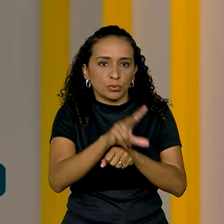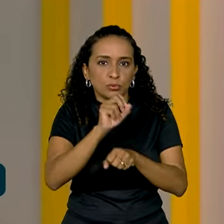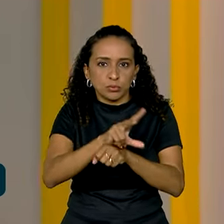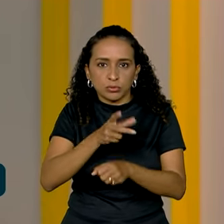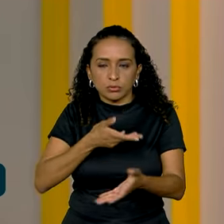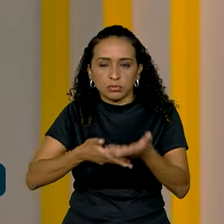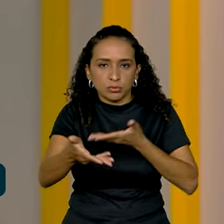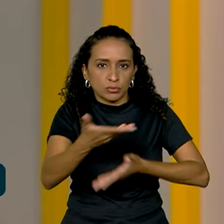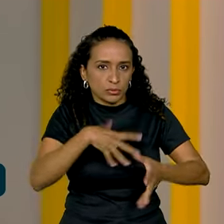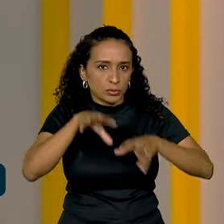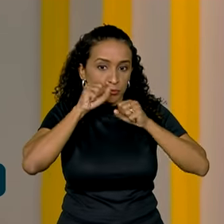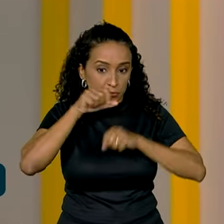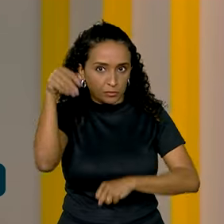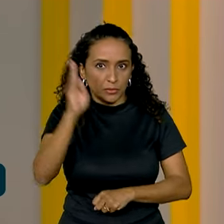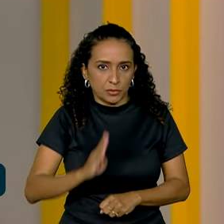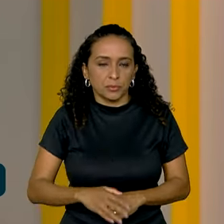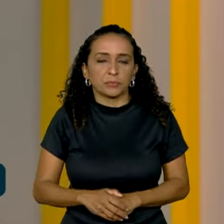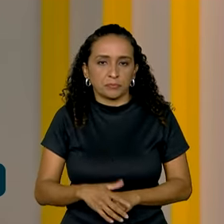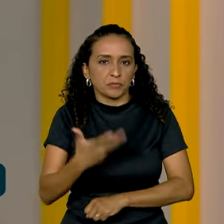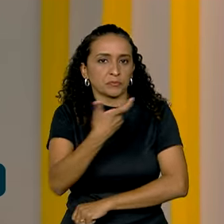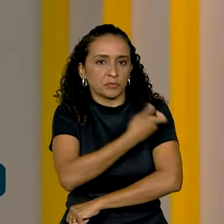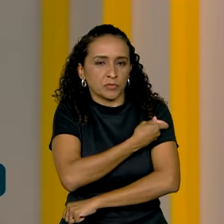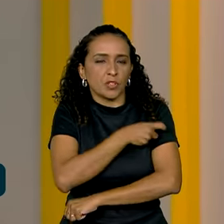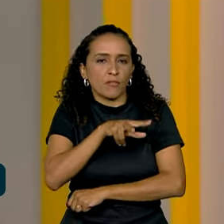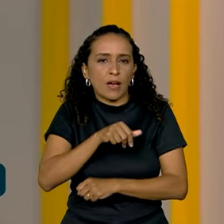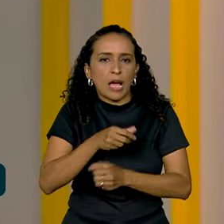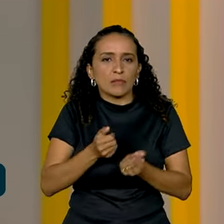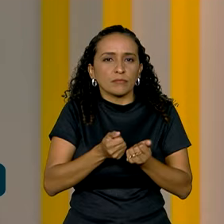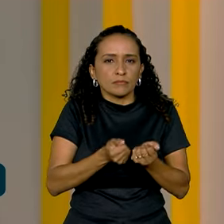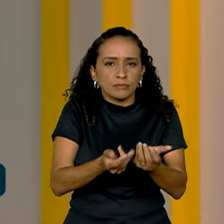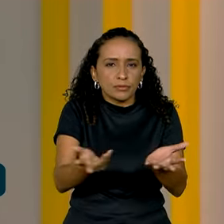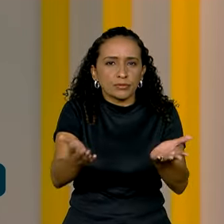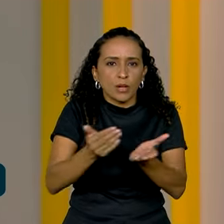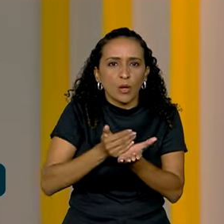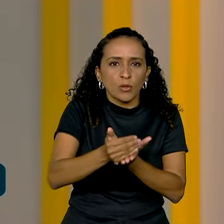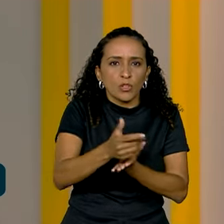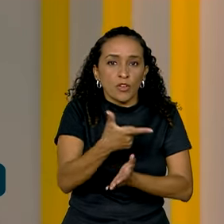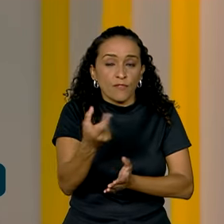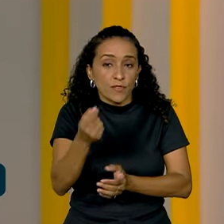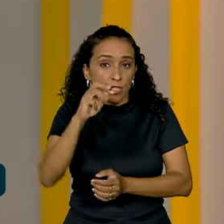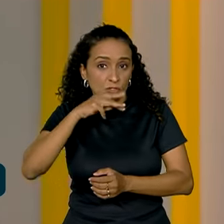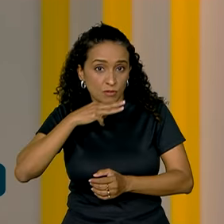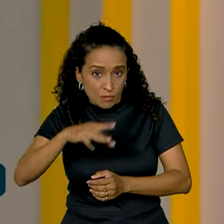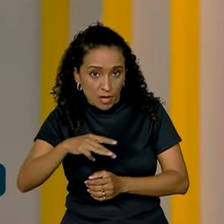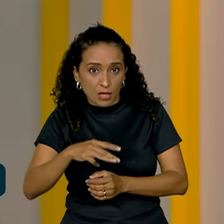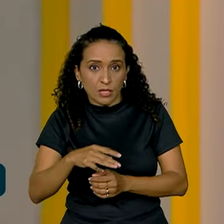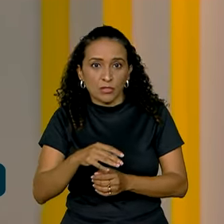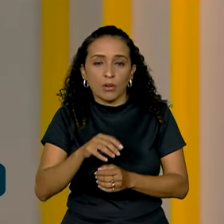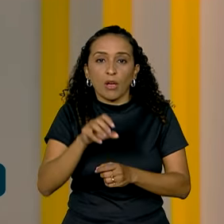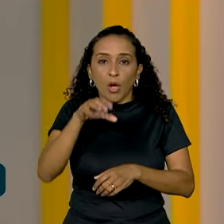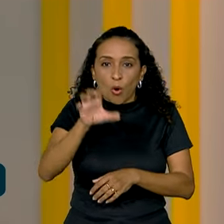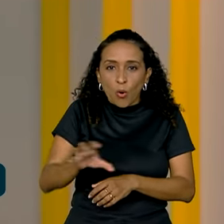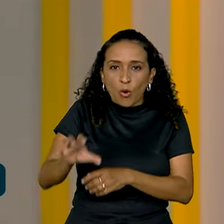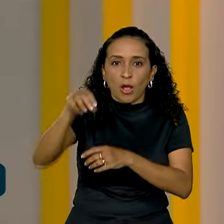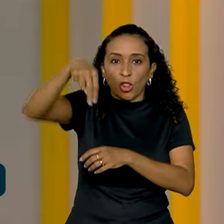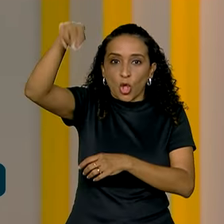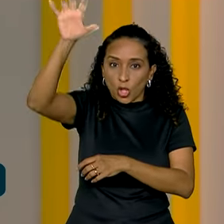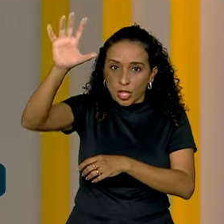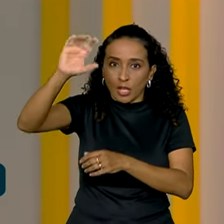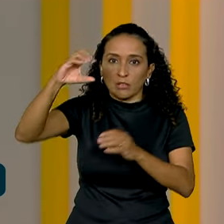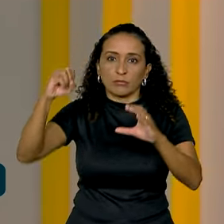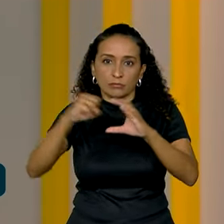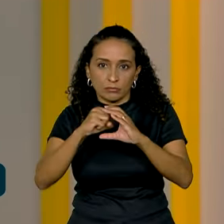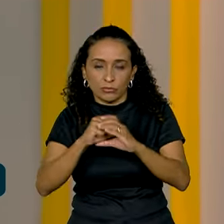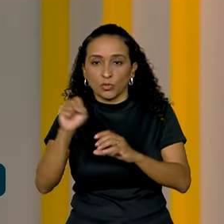respiratórios no país. As vacinas devem ser distribuídas a partir do dia 20 de março para as regiões Nordeste, Centro